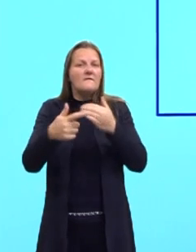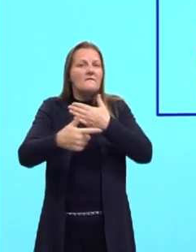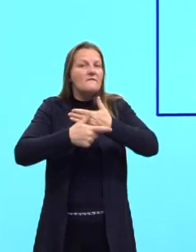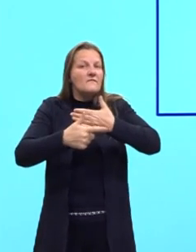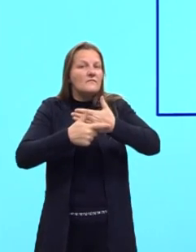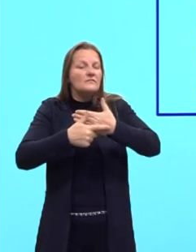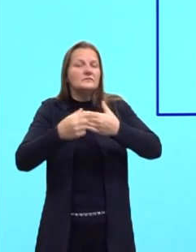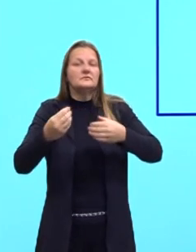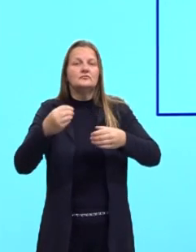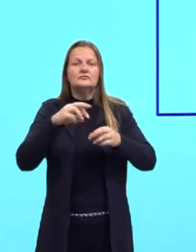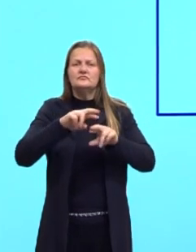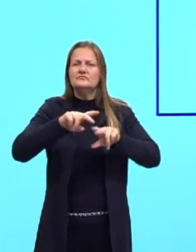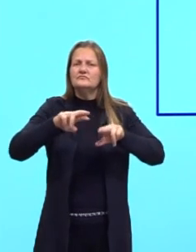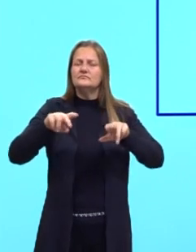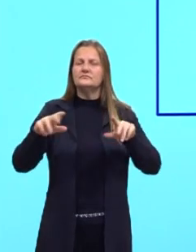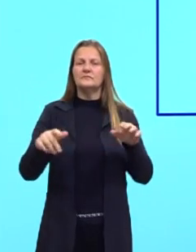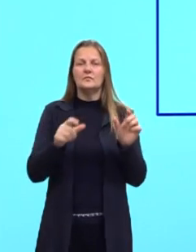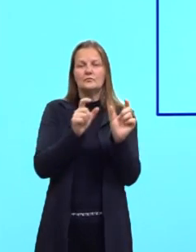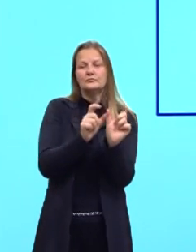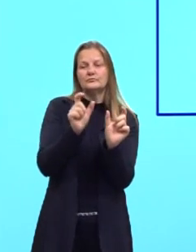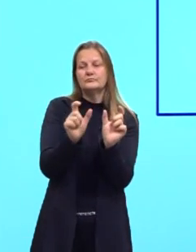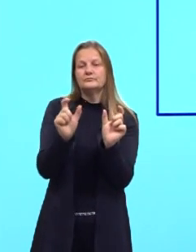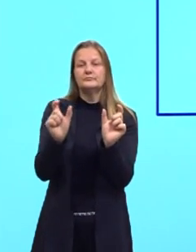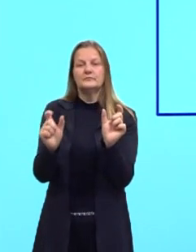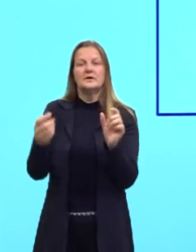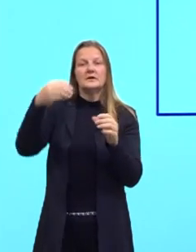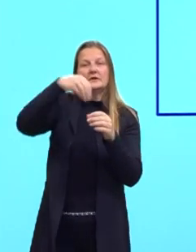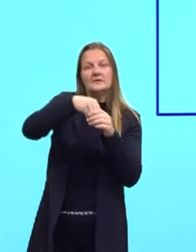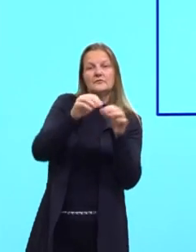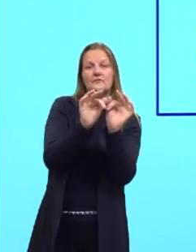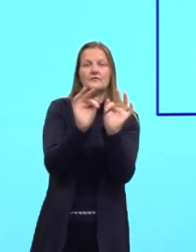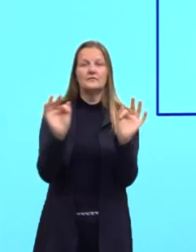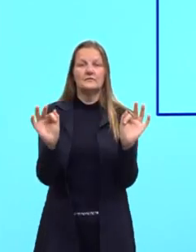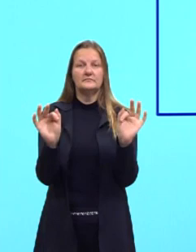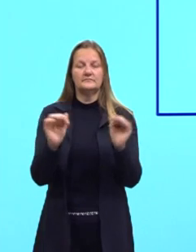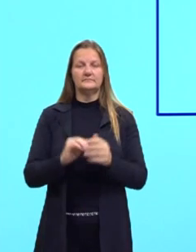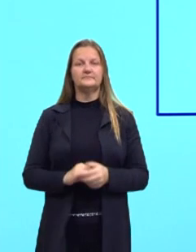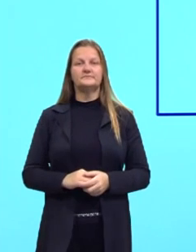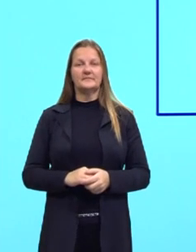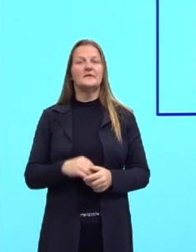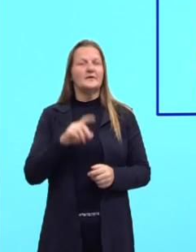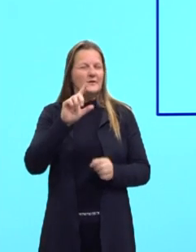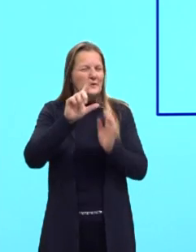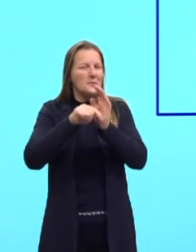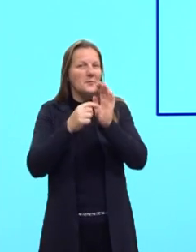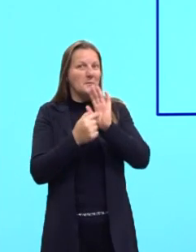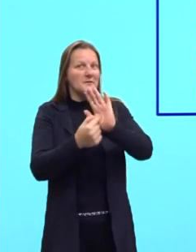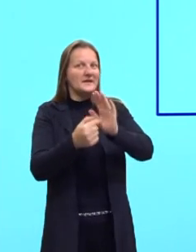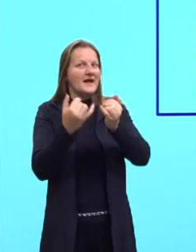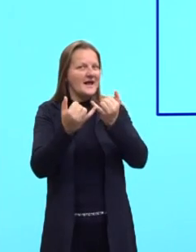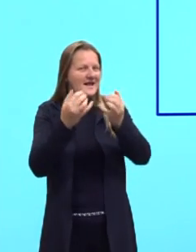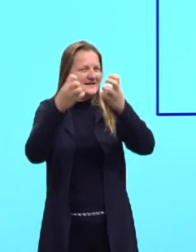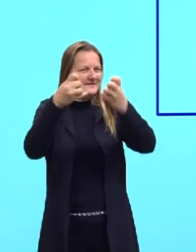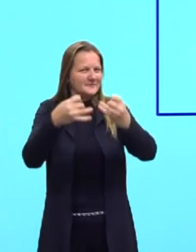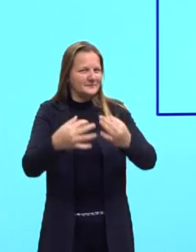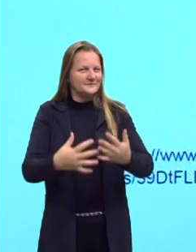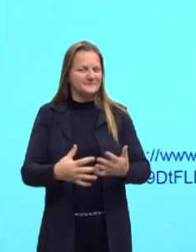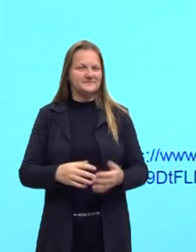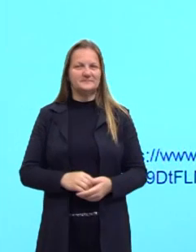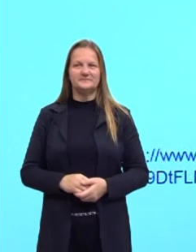diferentes e podem ter posições diferentes dentro de uma frase. Já, já nós vamos entender isso aqui.